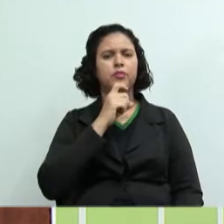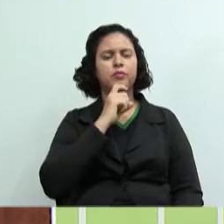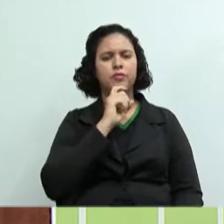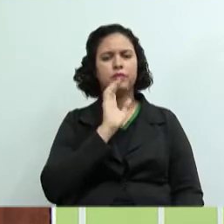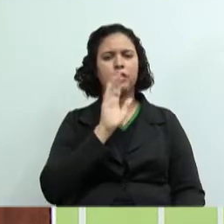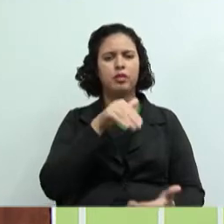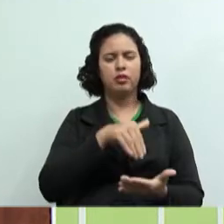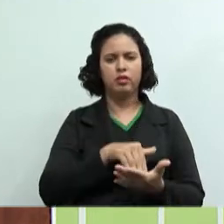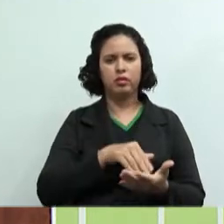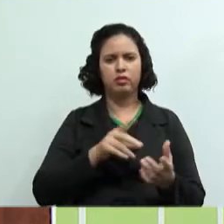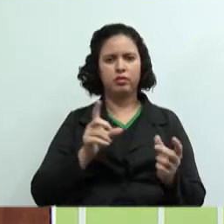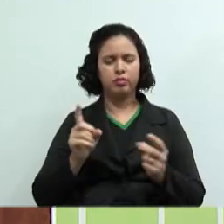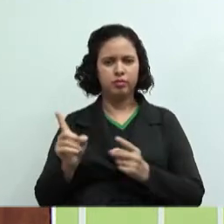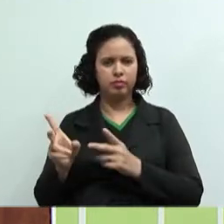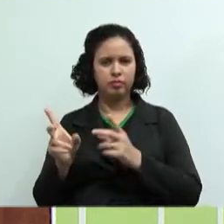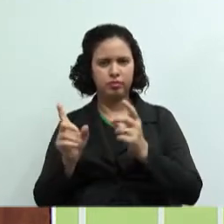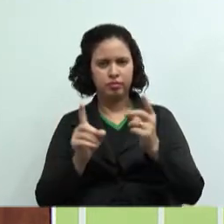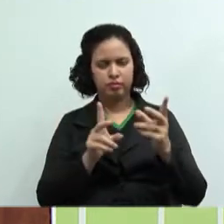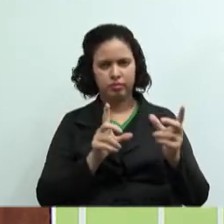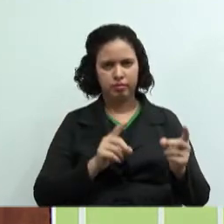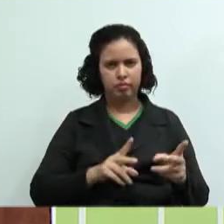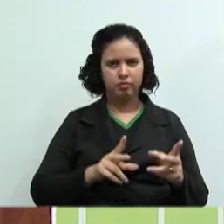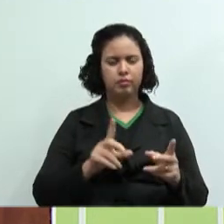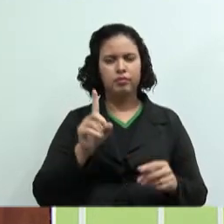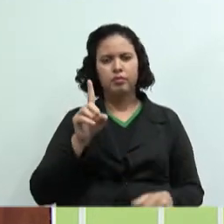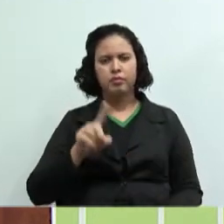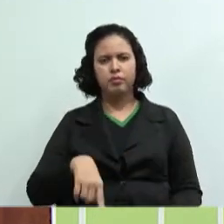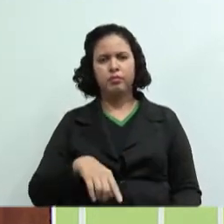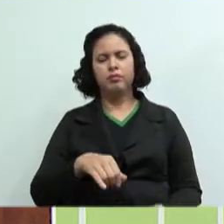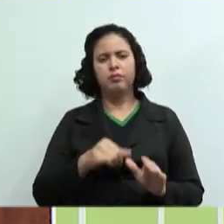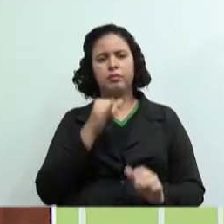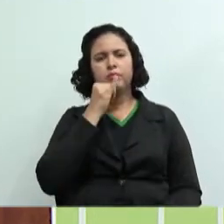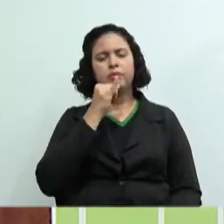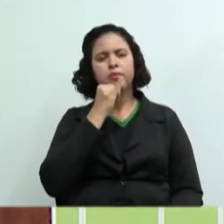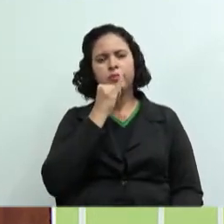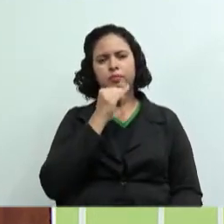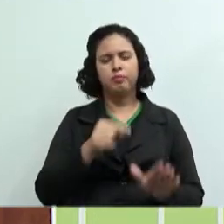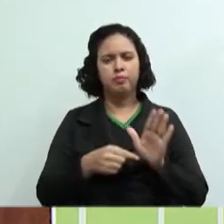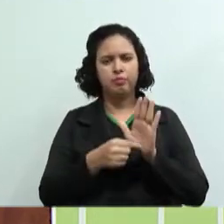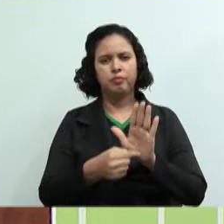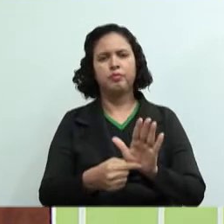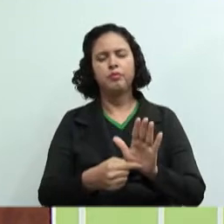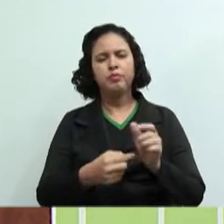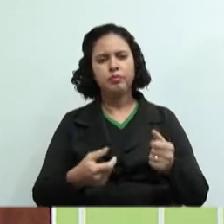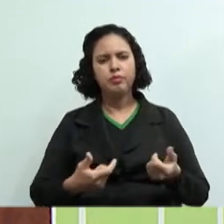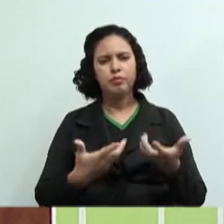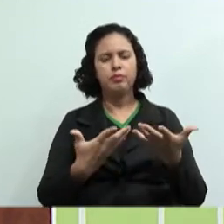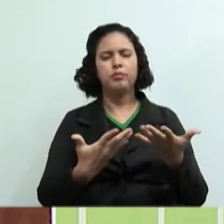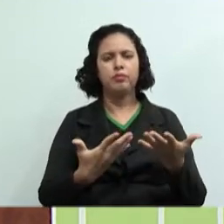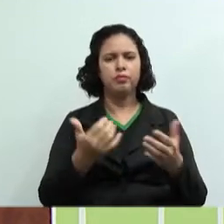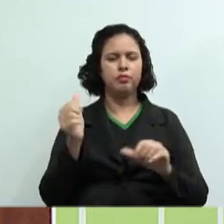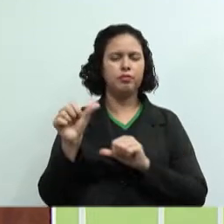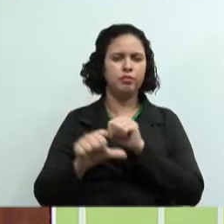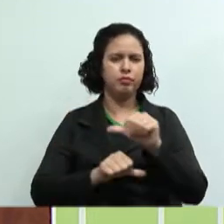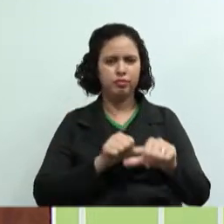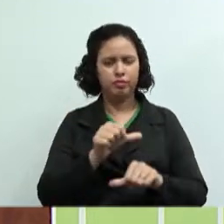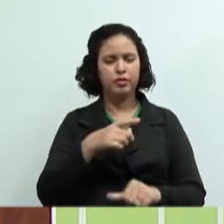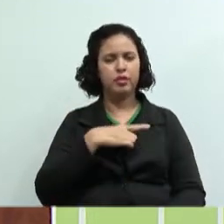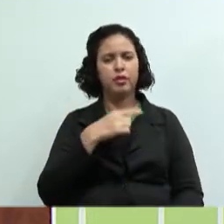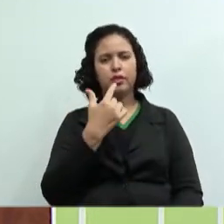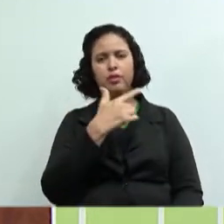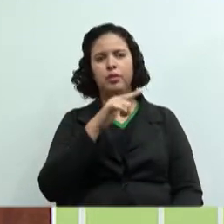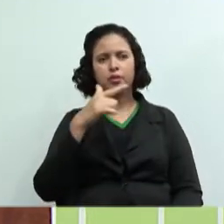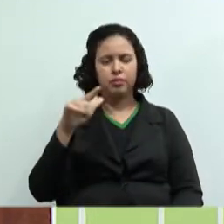momento da venda. Então, esses são exemplos de custos variáveis. Nós temos outros,